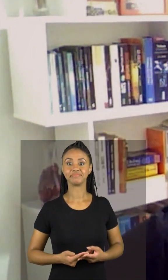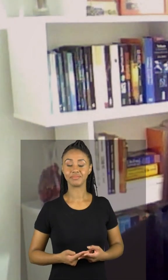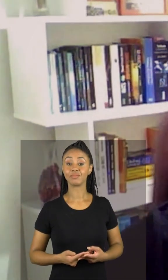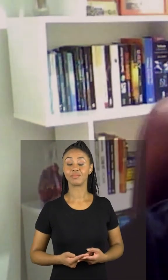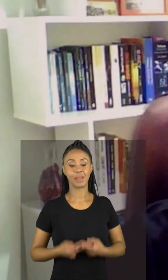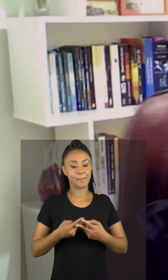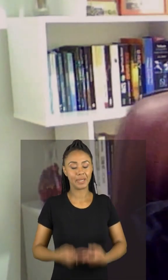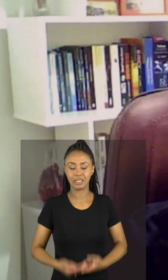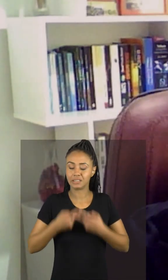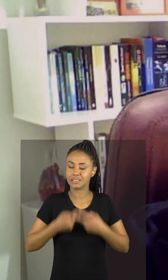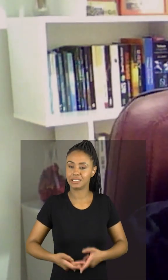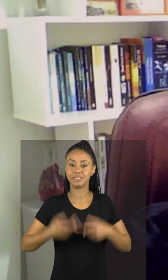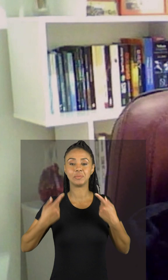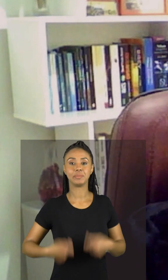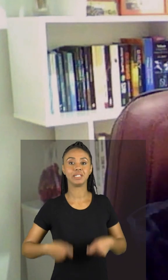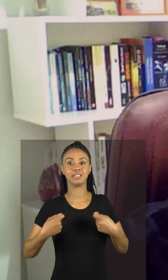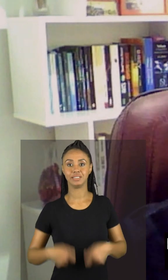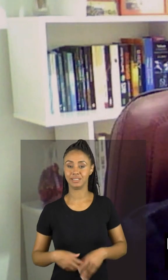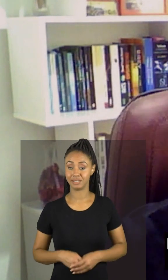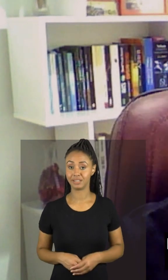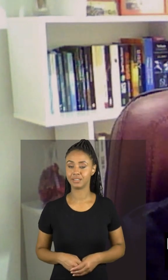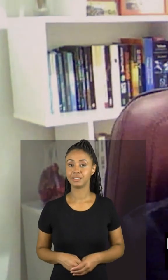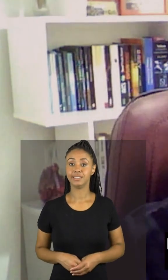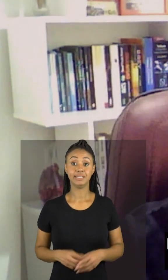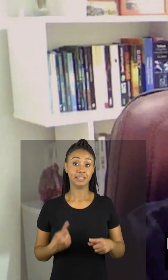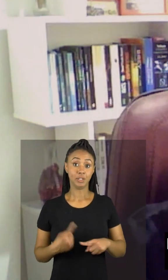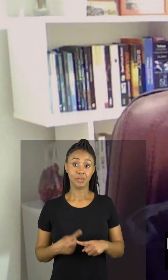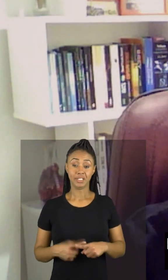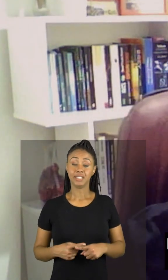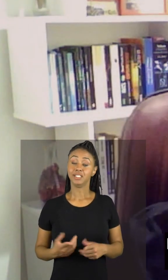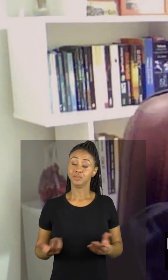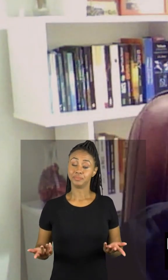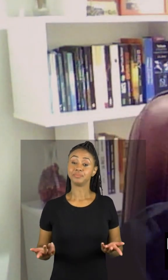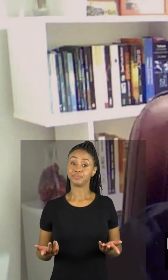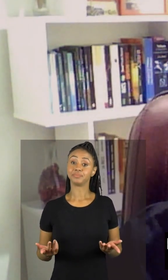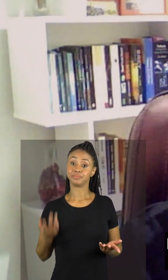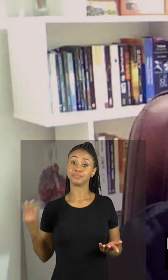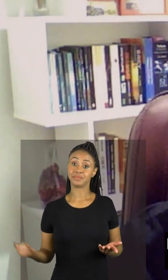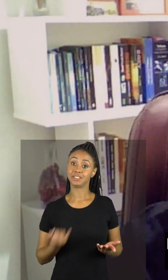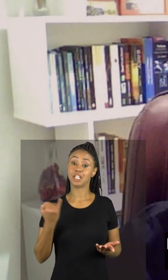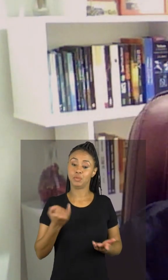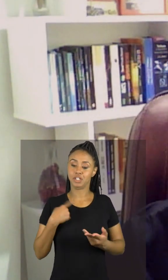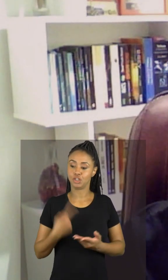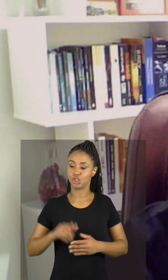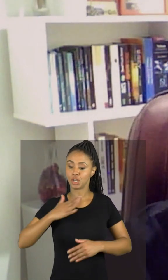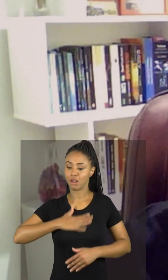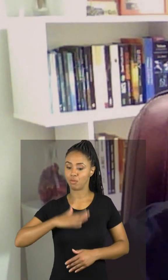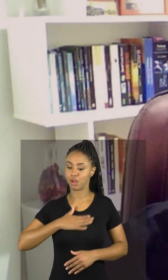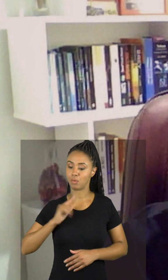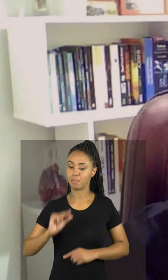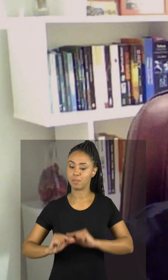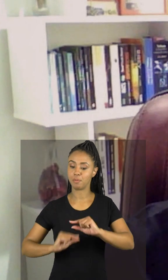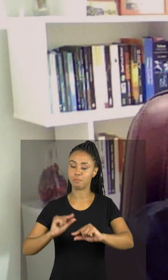a gente precisa ter bastante paciência porque é algo que conta muito para o sucesso de uma boa